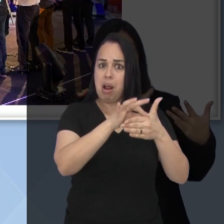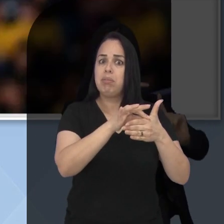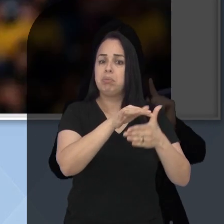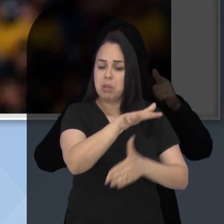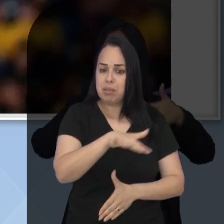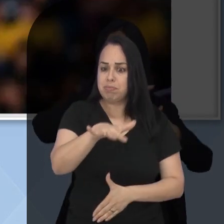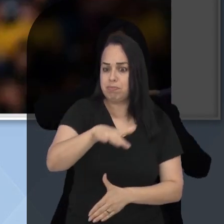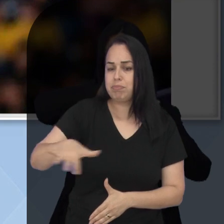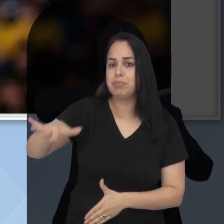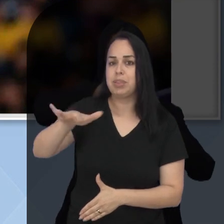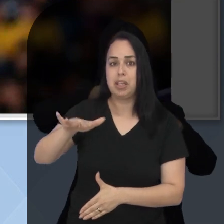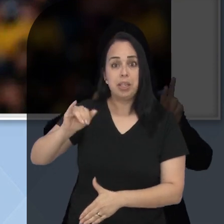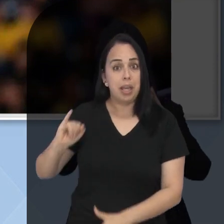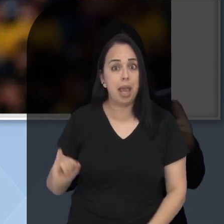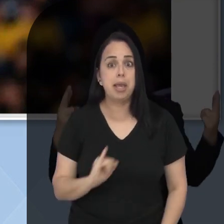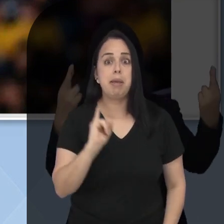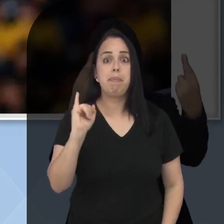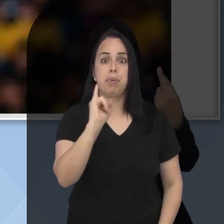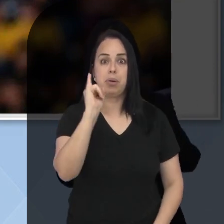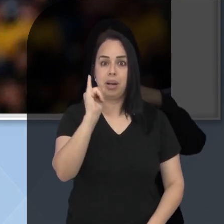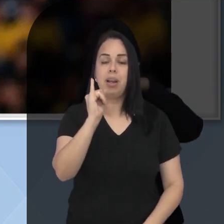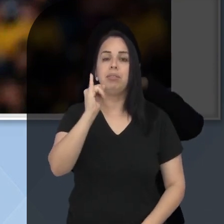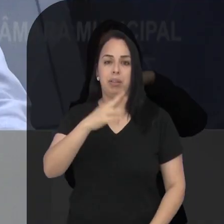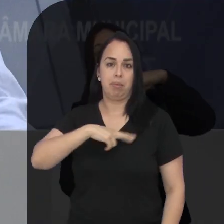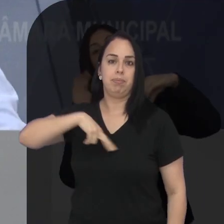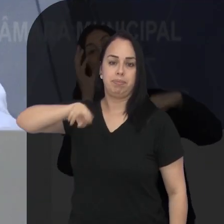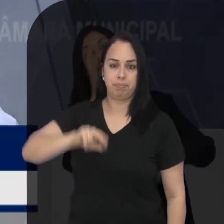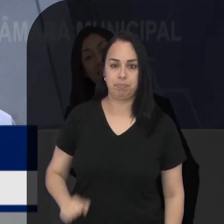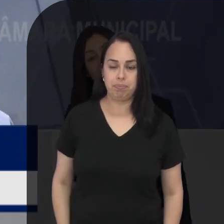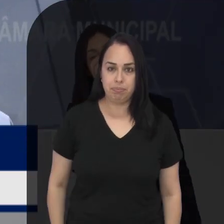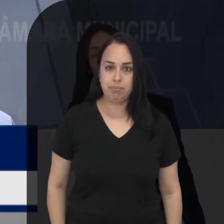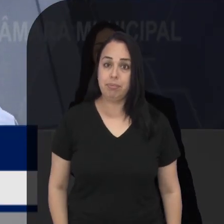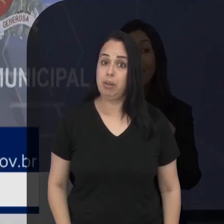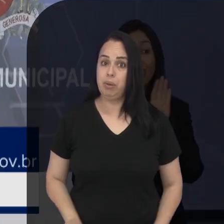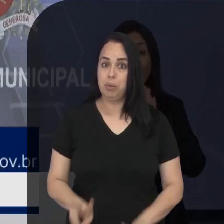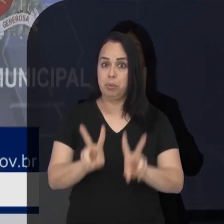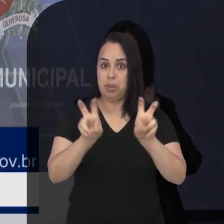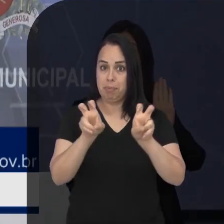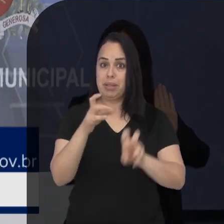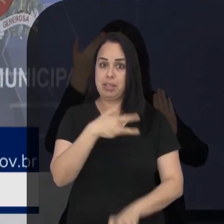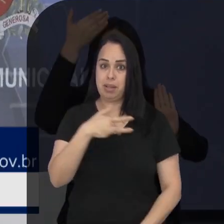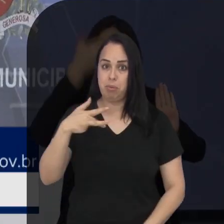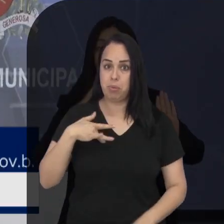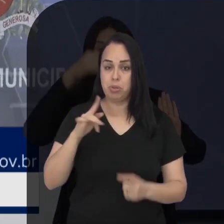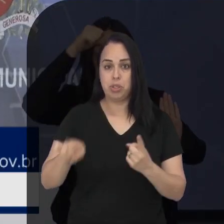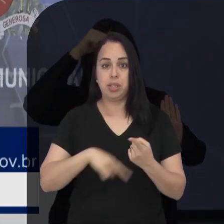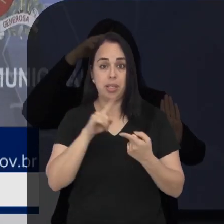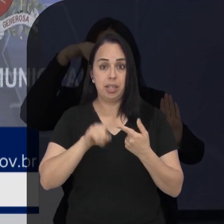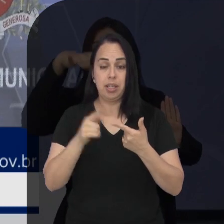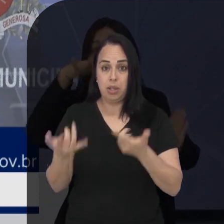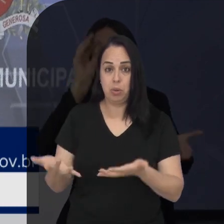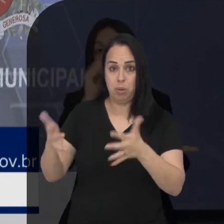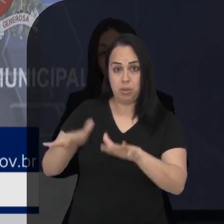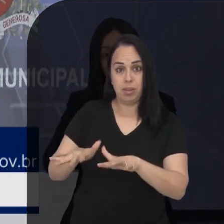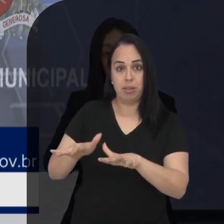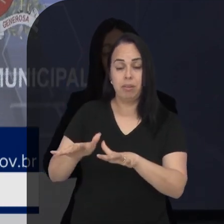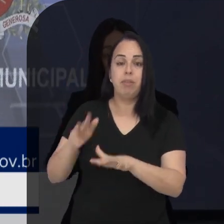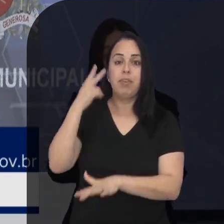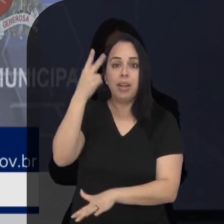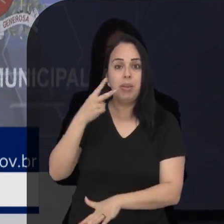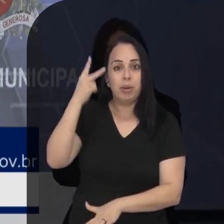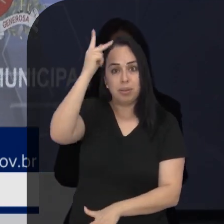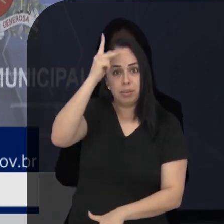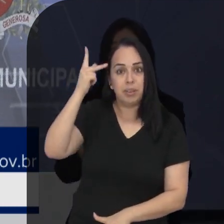mulheres em diversas frentes e destacou a importância da religiosidade. Falando de saúde e inclusão, o vereador Fernando